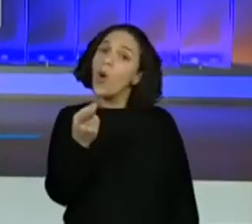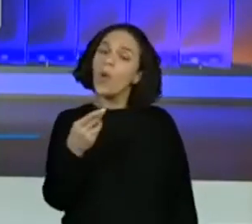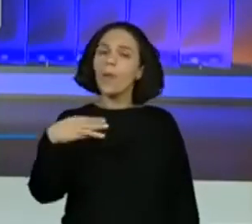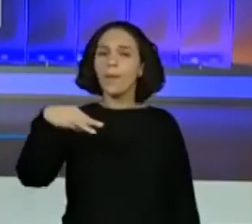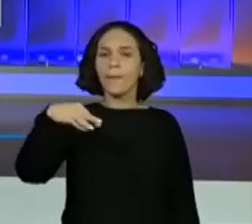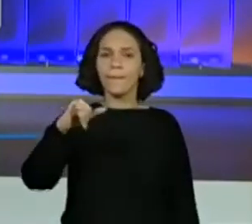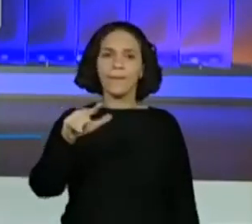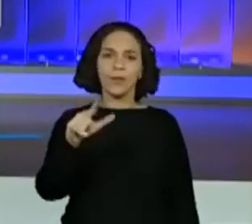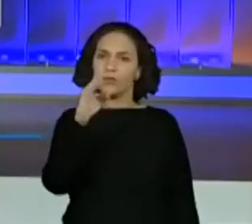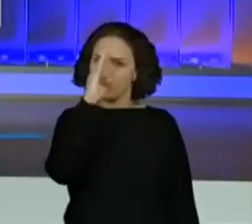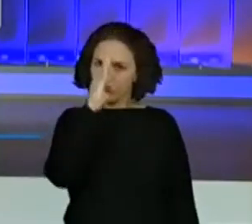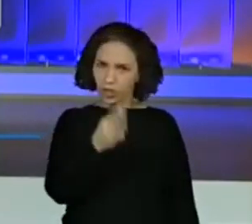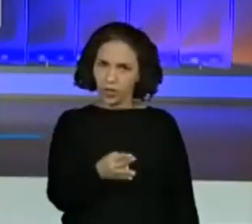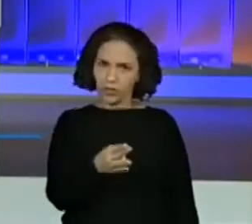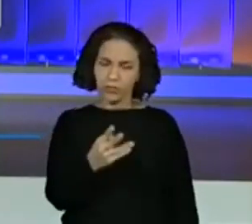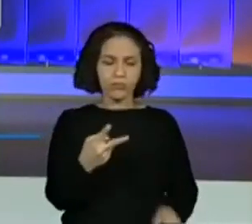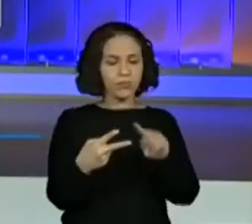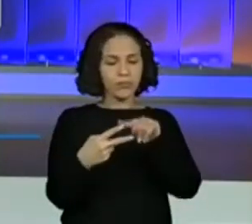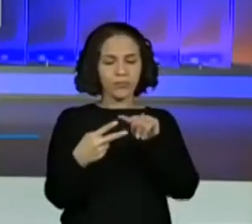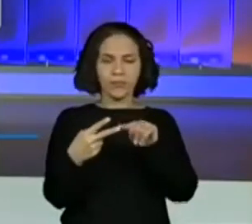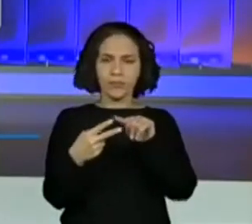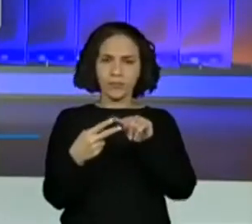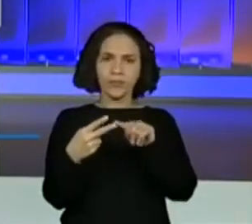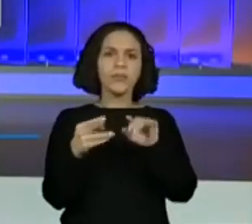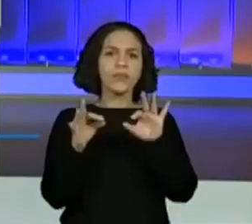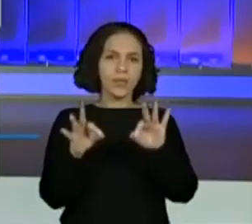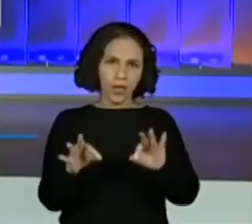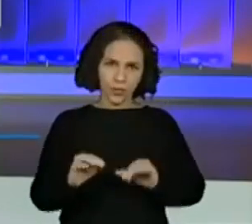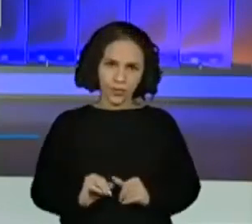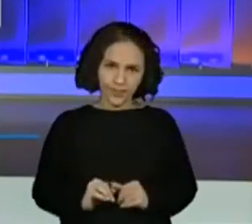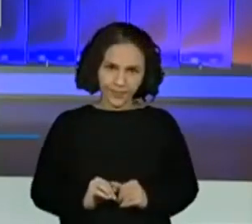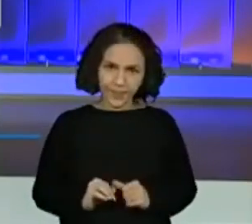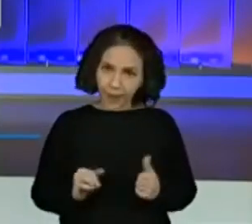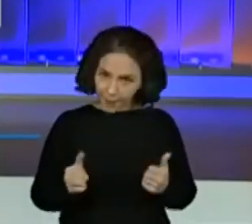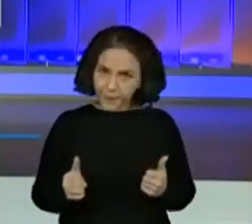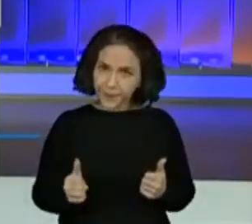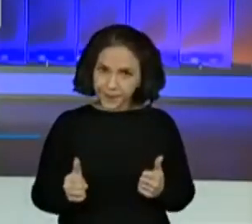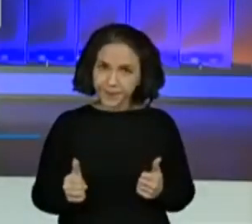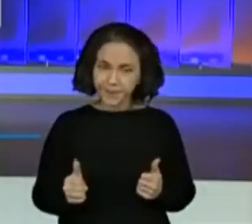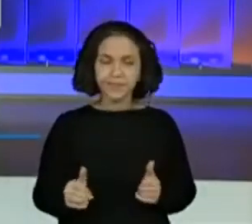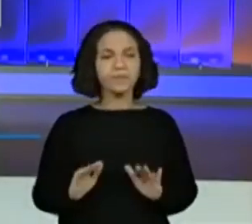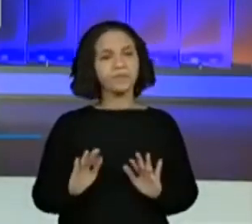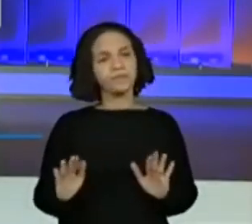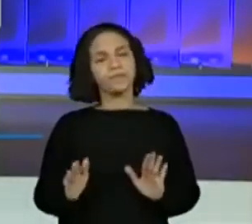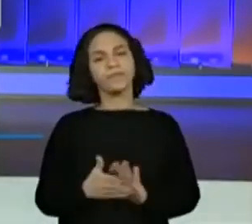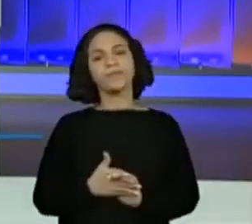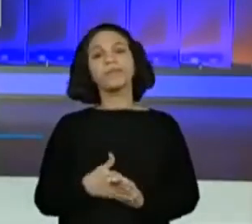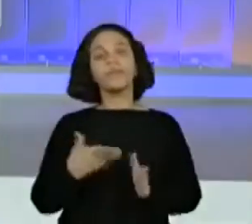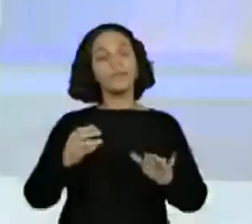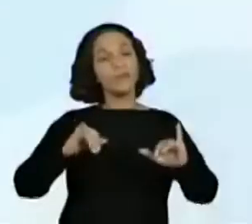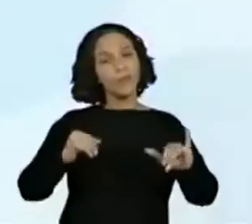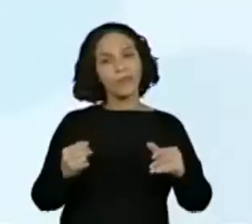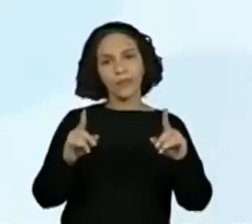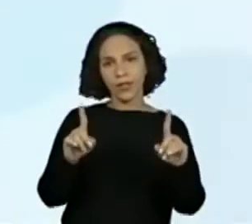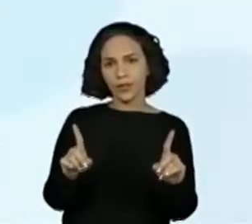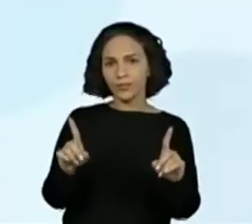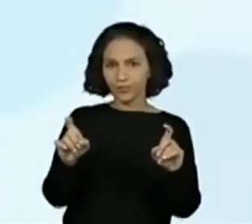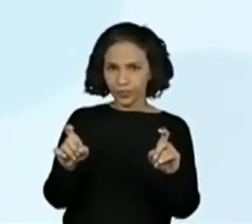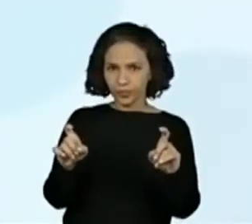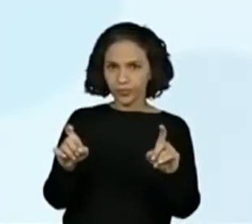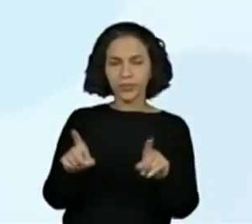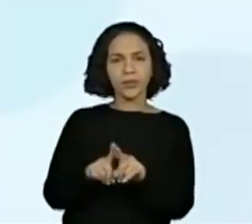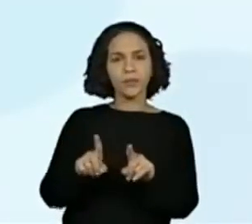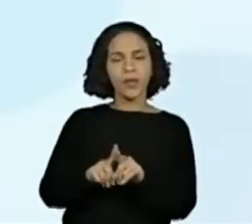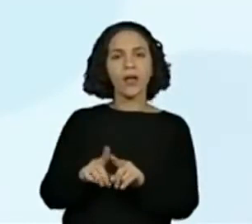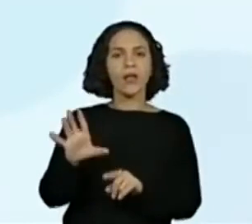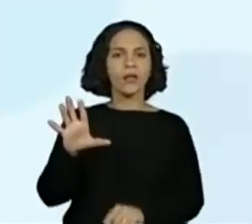mil novecentos e três. As duas maneiras estão corretas. Certo? Então, tirem print já para anotar essas duas.